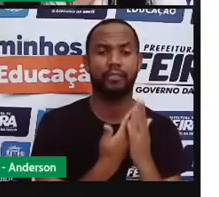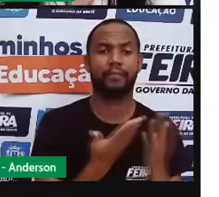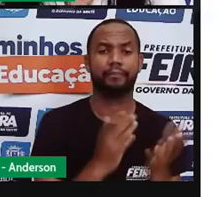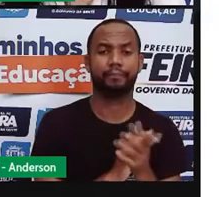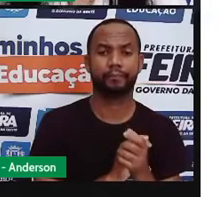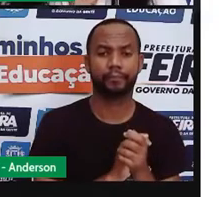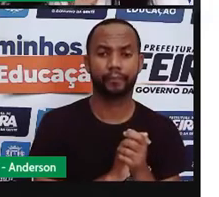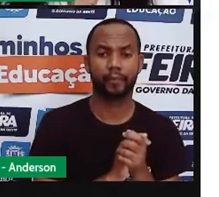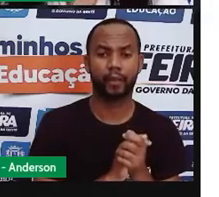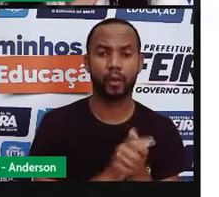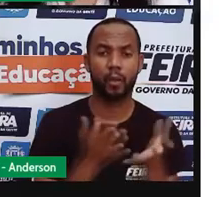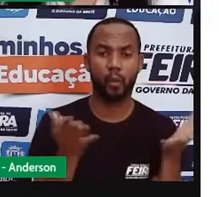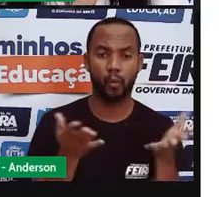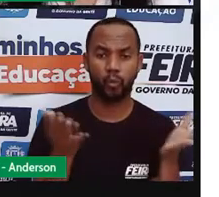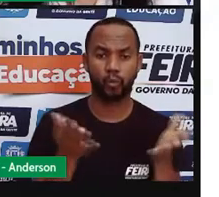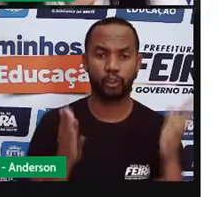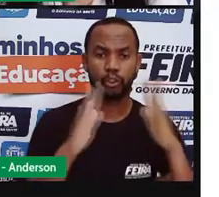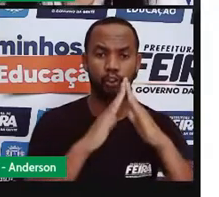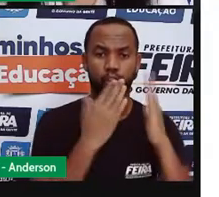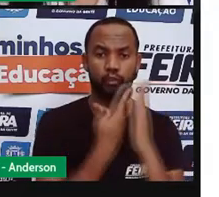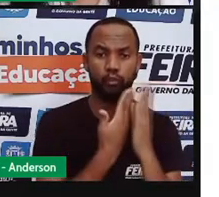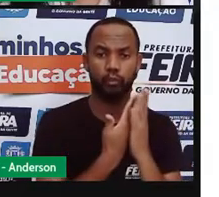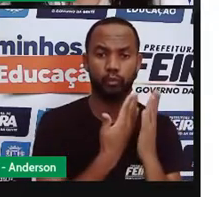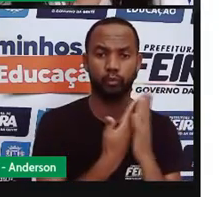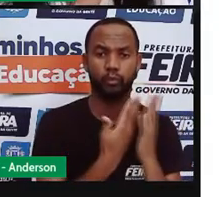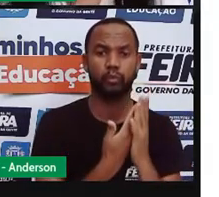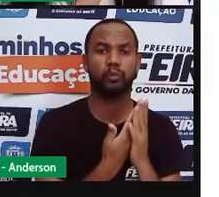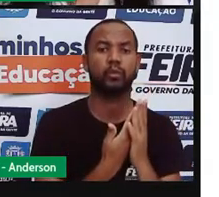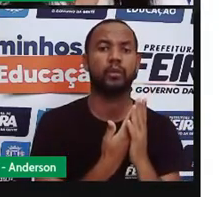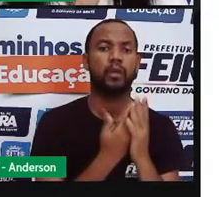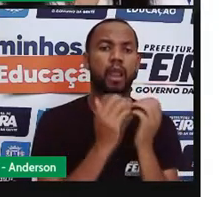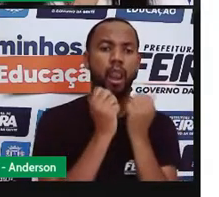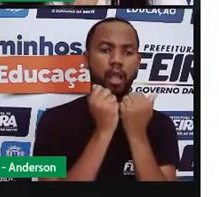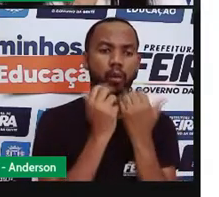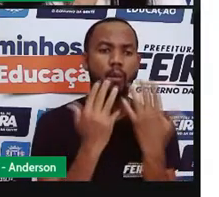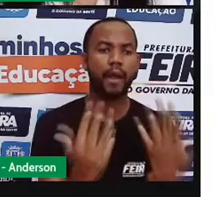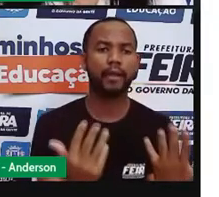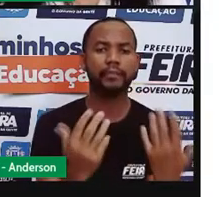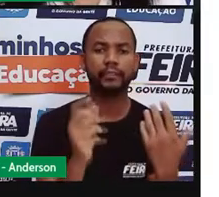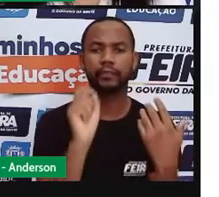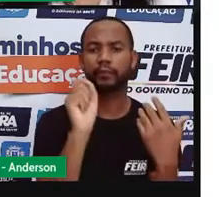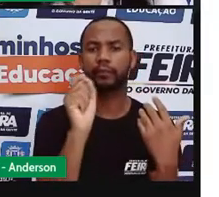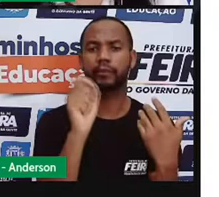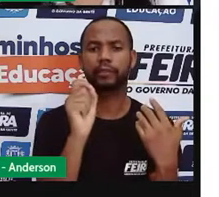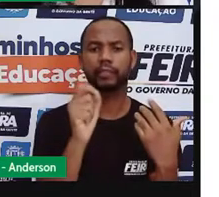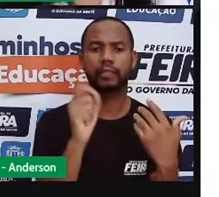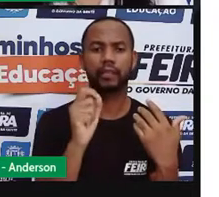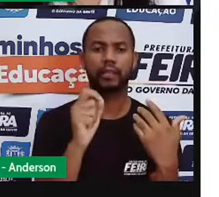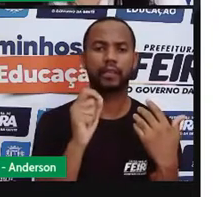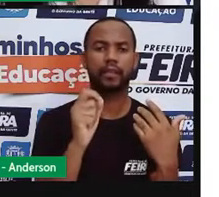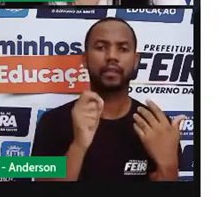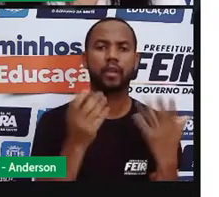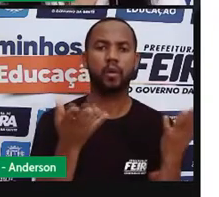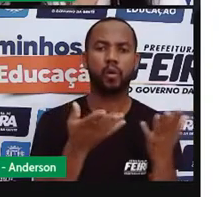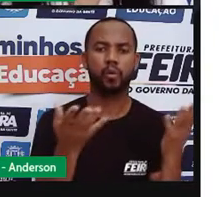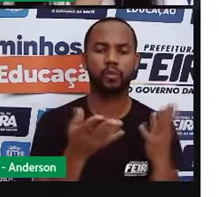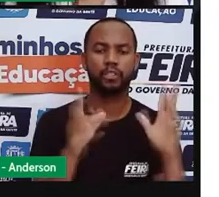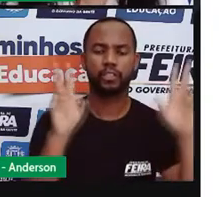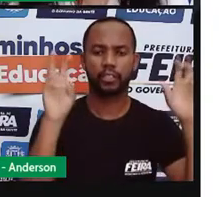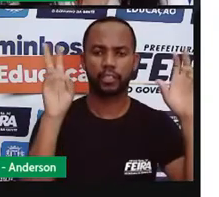A nossa aula de hoje é da área de linguagem e o tema Revisão dos Gêneros Textuais,